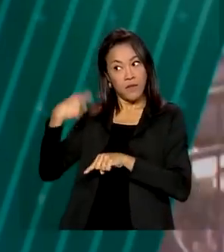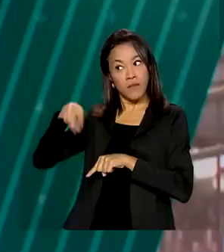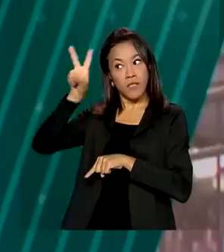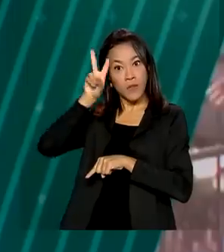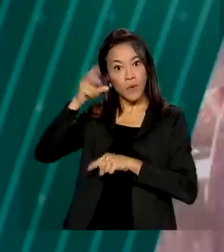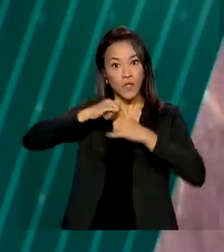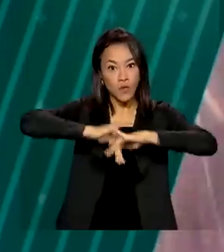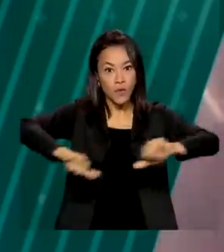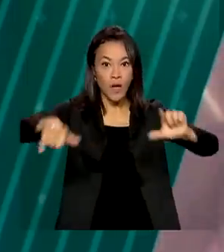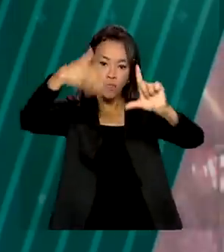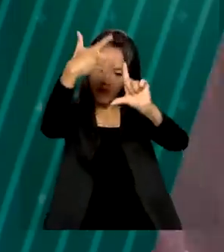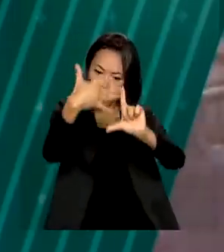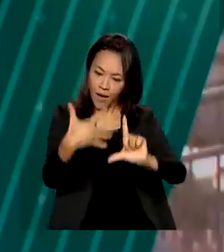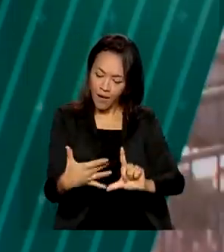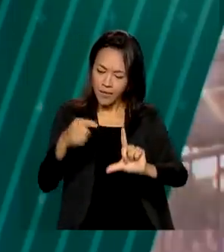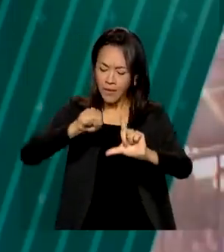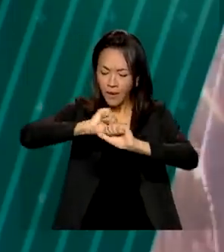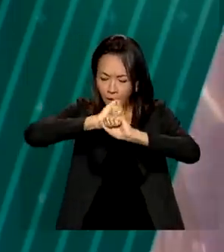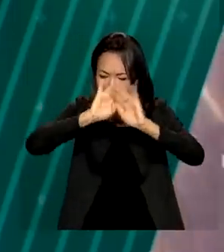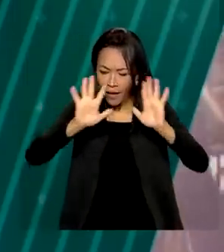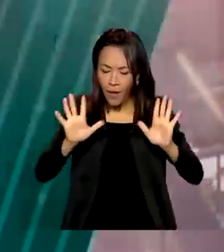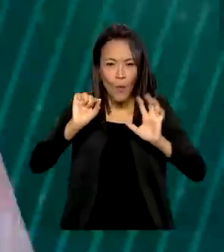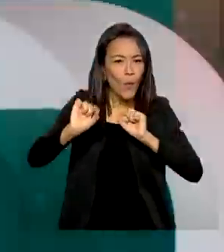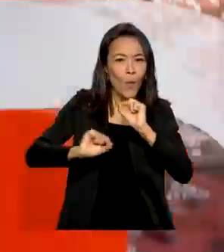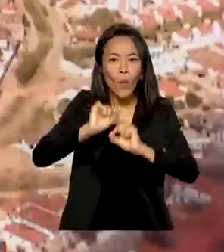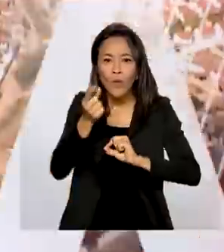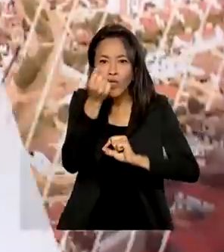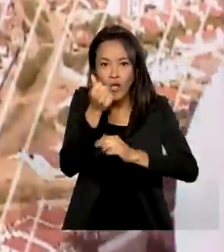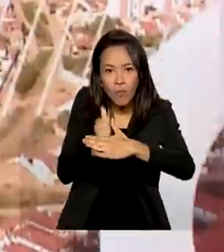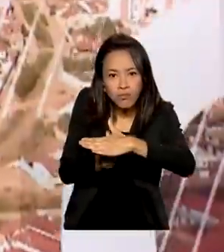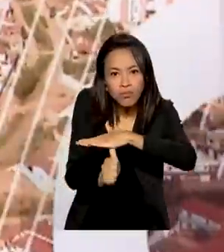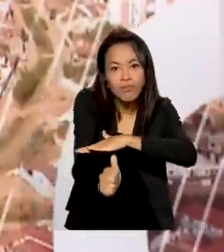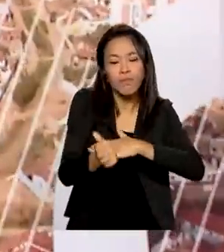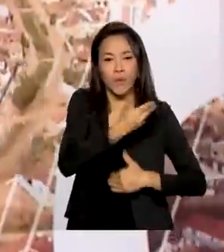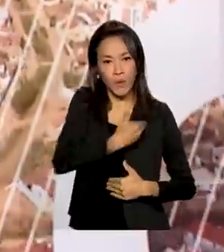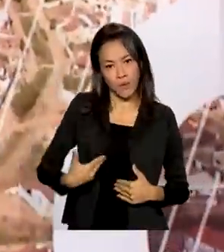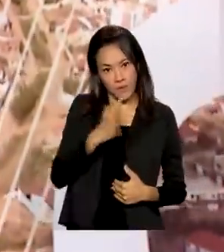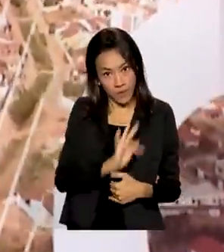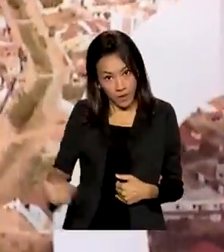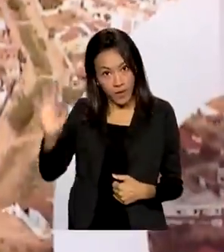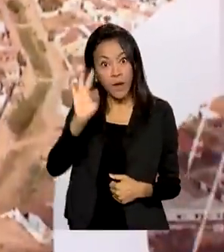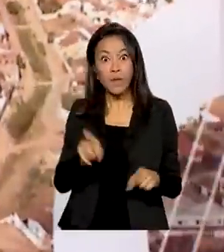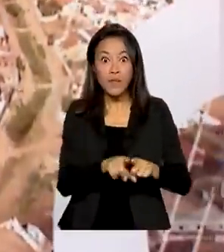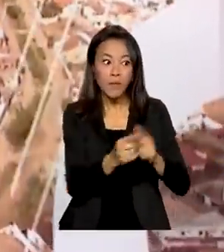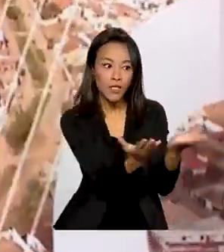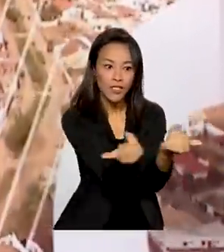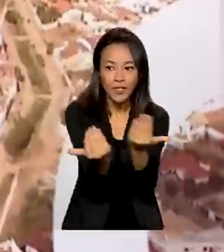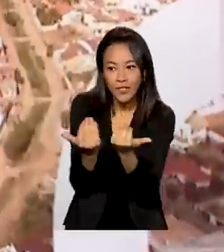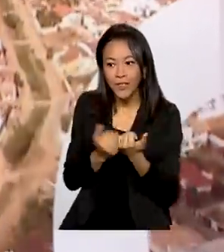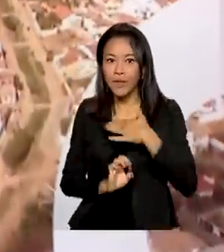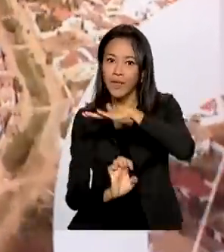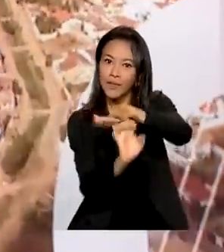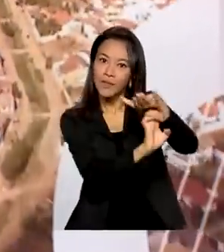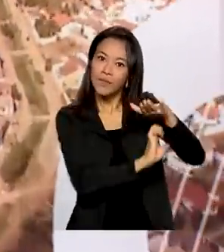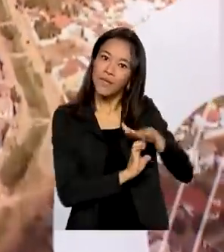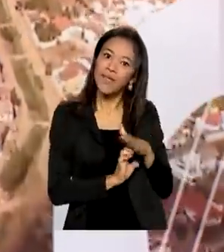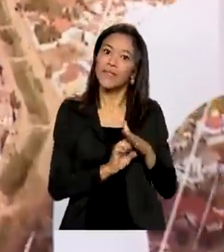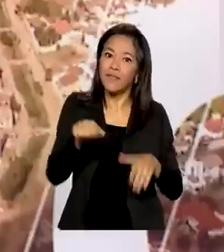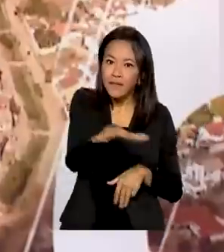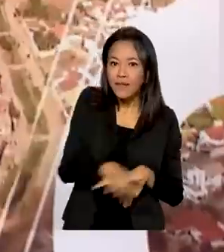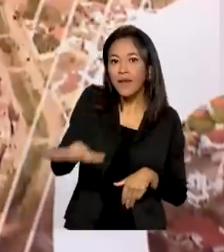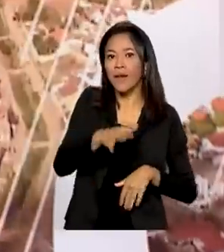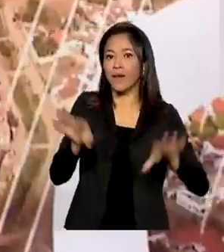dar mais transparência aos investimentos feitos pelo governo federal e também atrair a iniciativa privada para o setor de